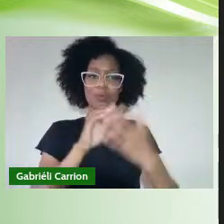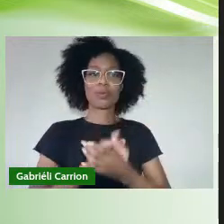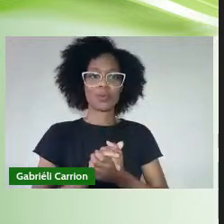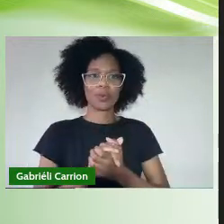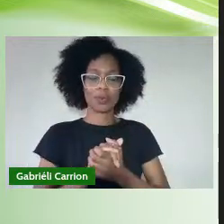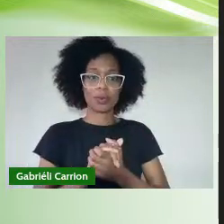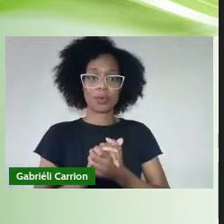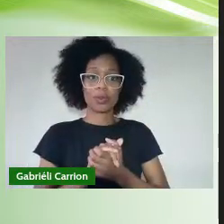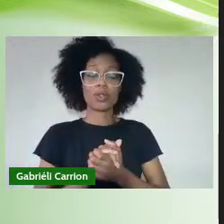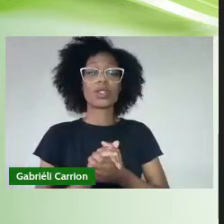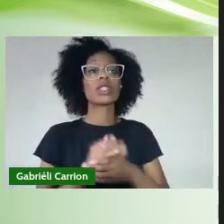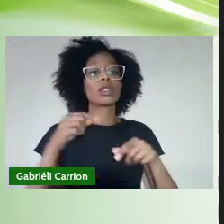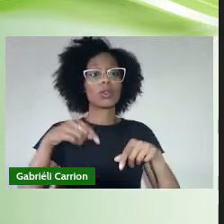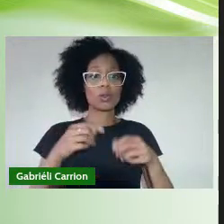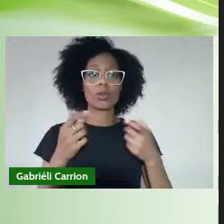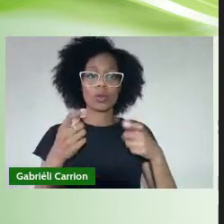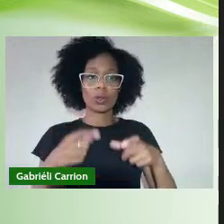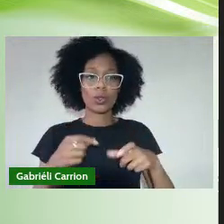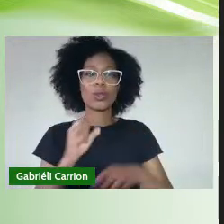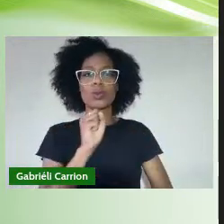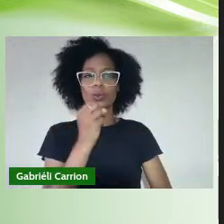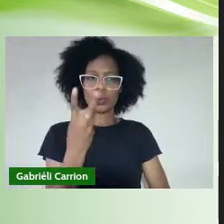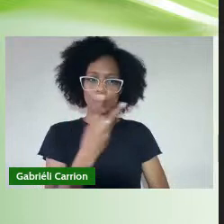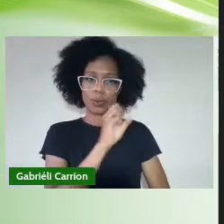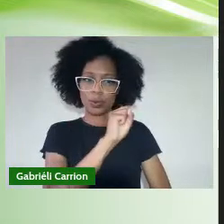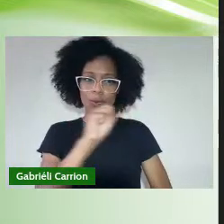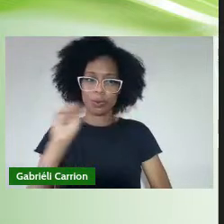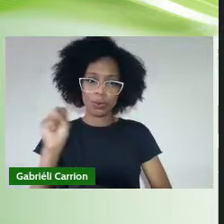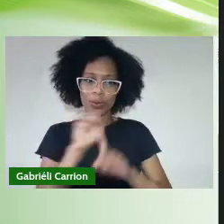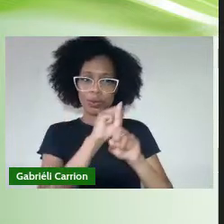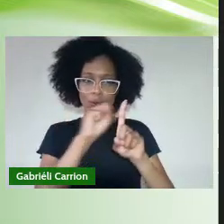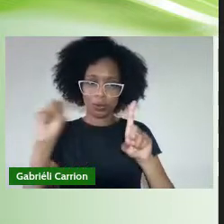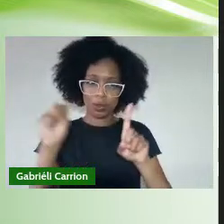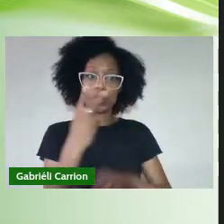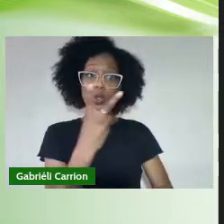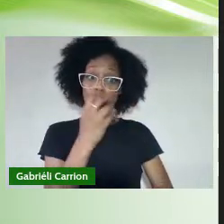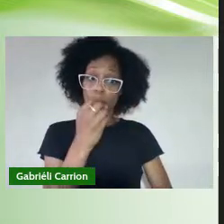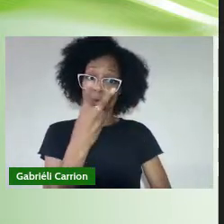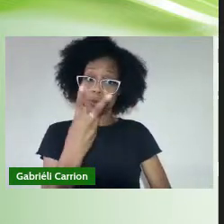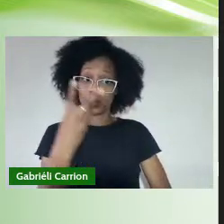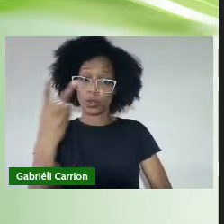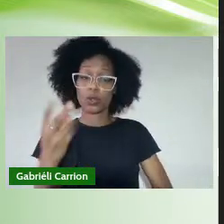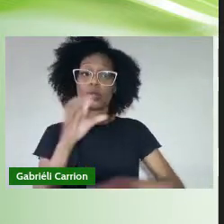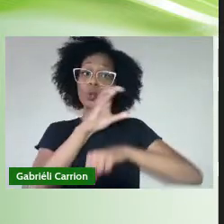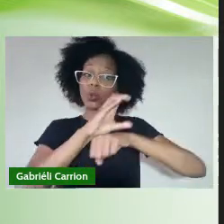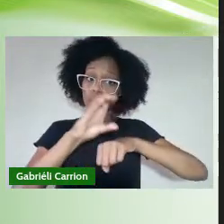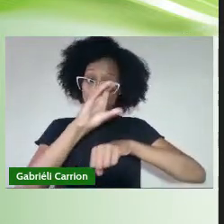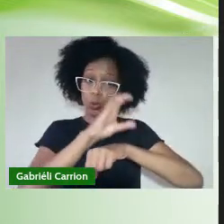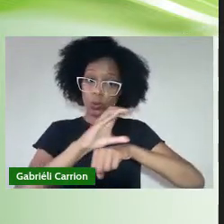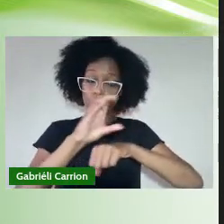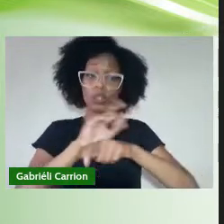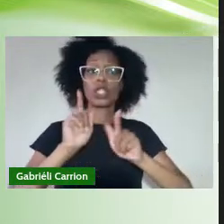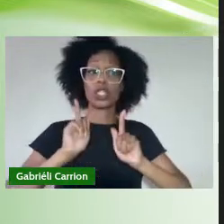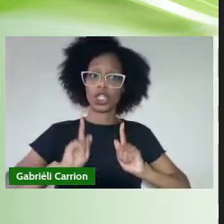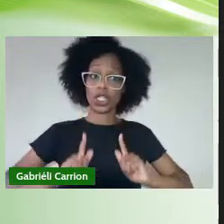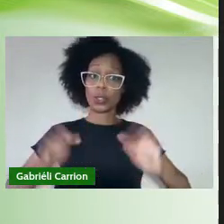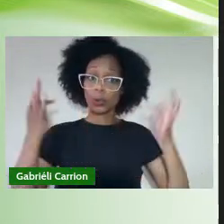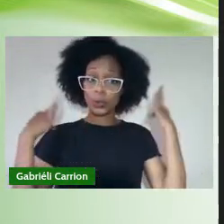concludentes do segundo semestre de 2022 dos cursos de Gestão de Turismo,